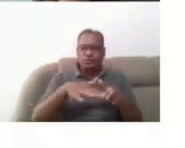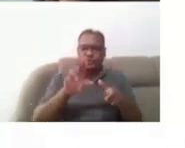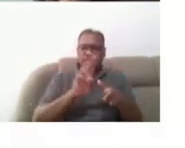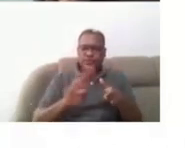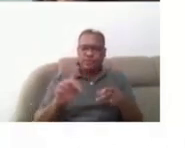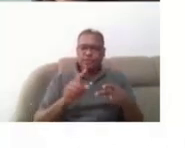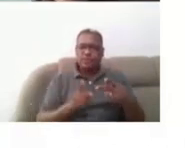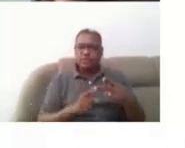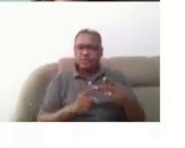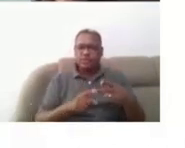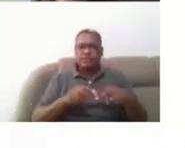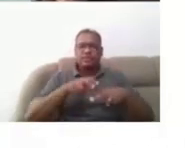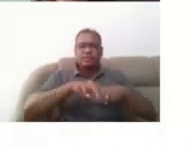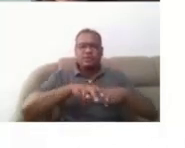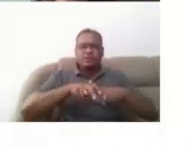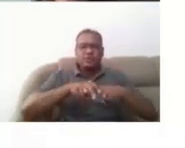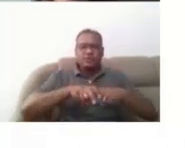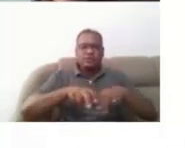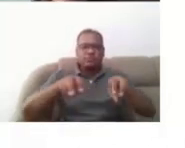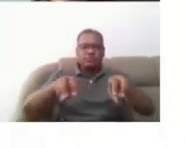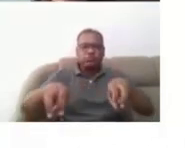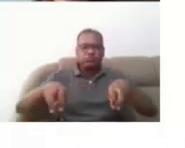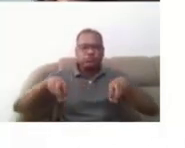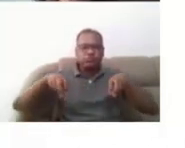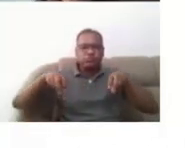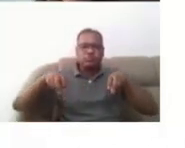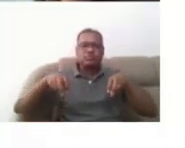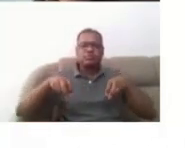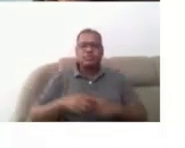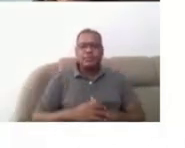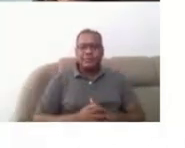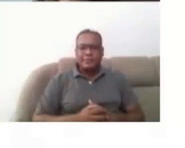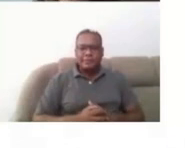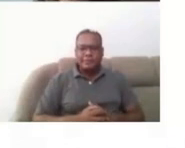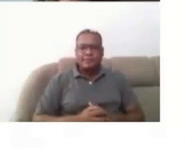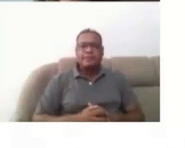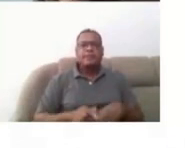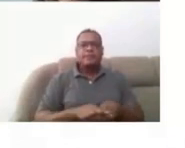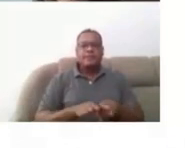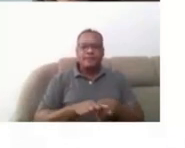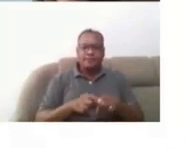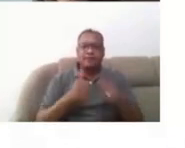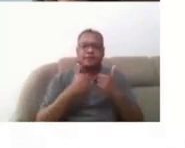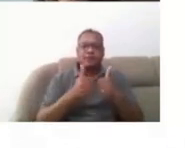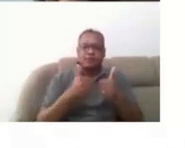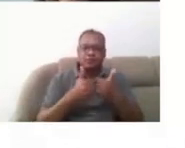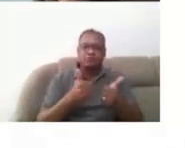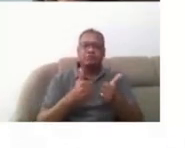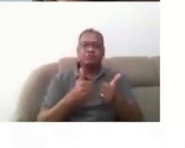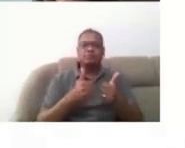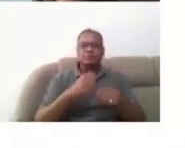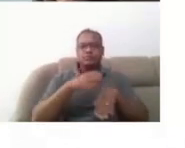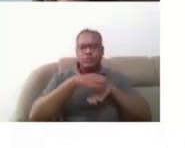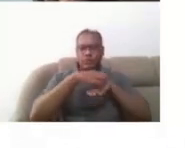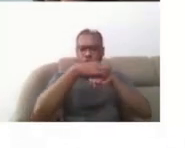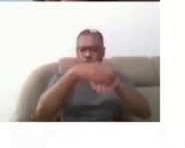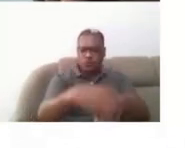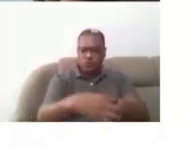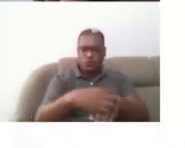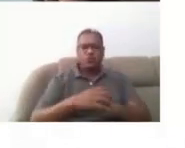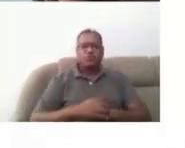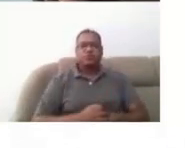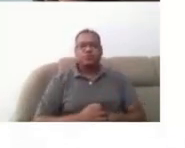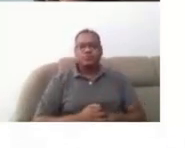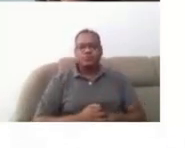mostra aí as carteiras de uma sala de aula, nos transportes, né? Como mostra a imagem de dois ônibus, nos